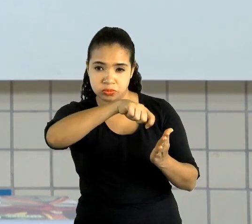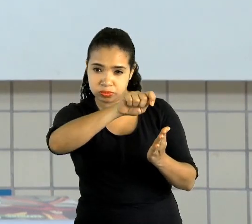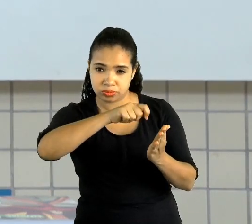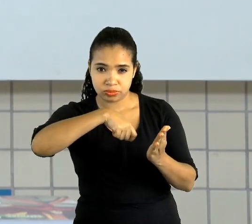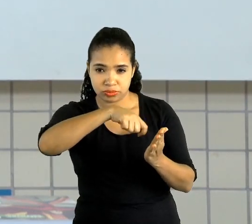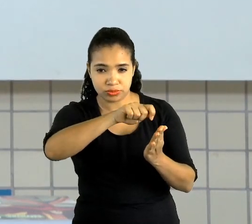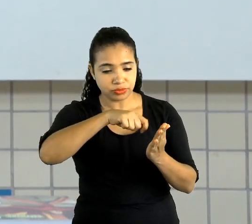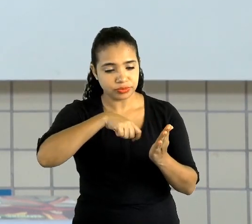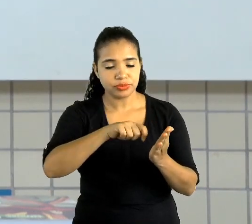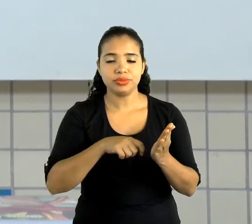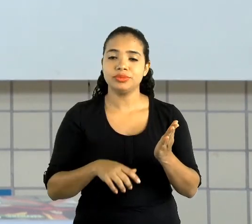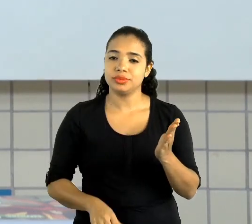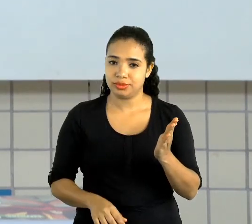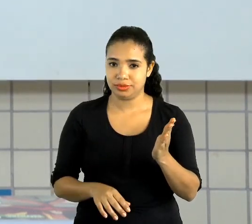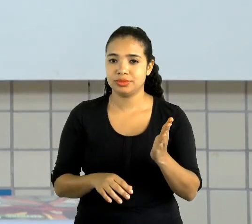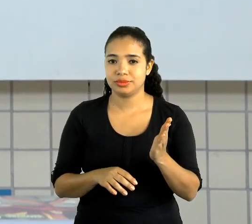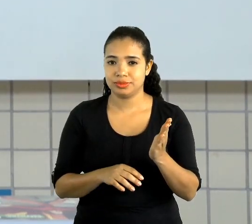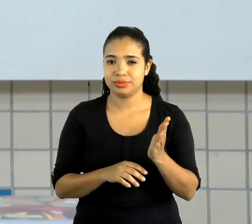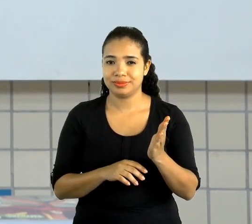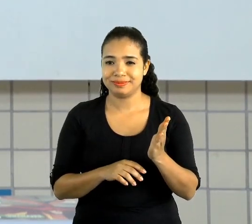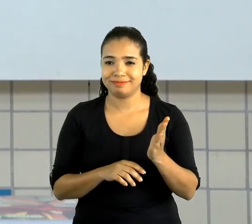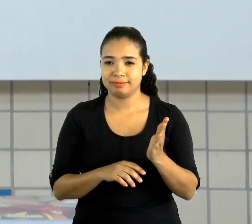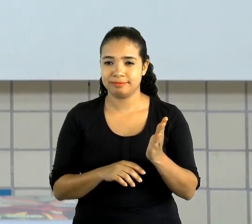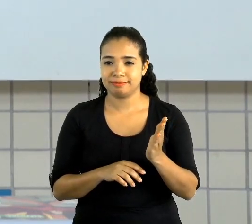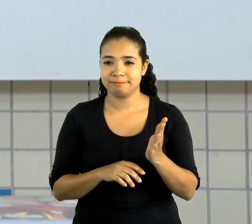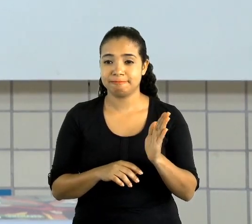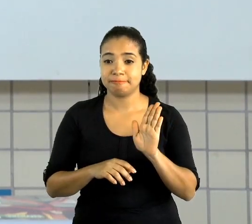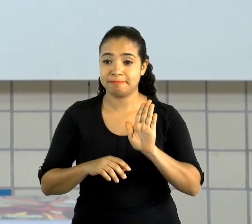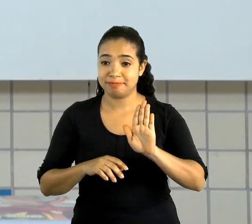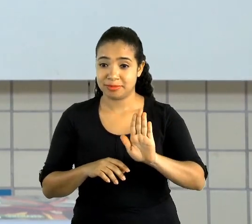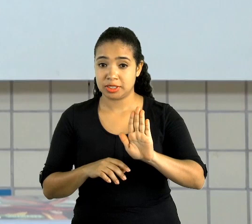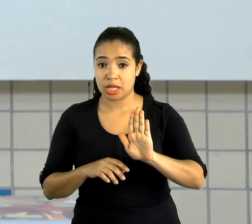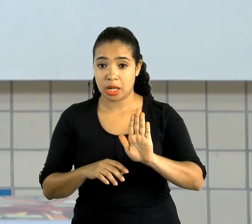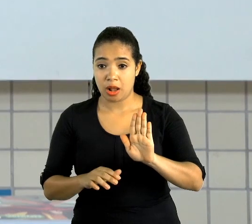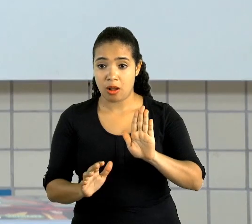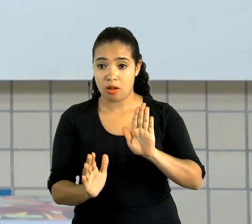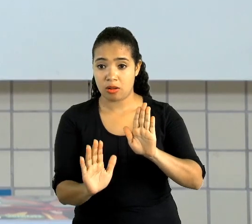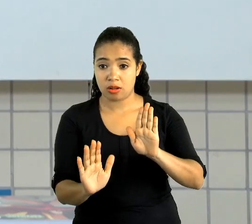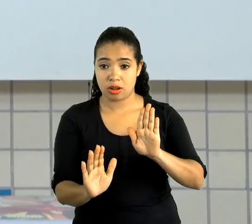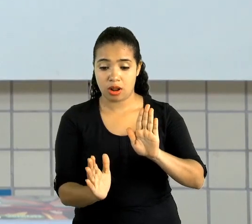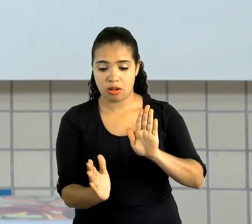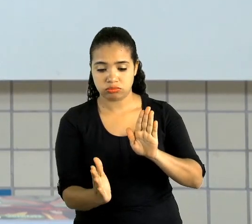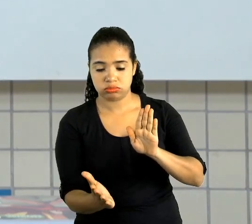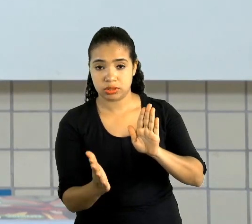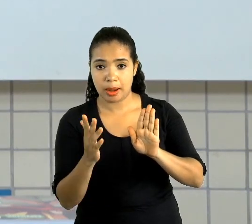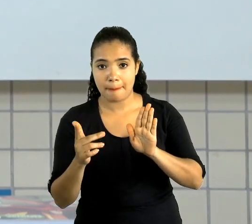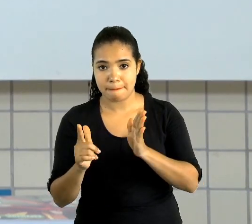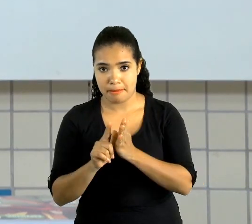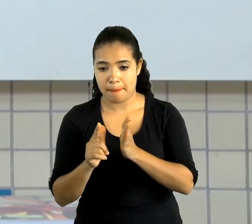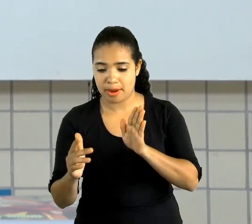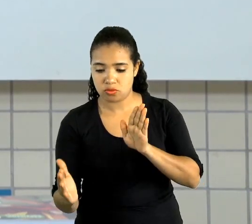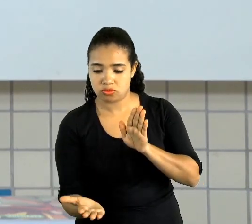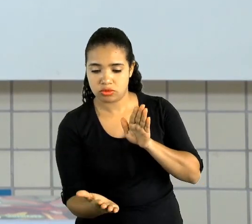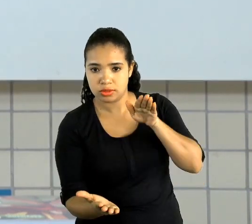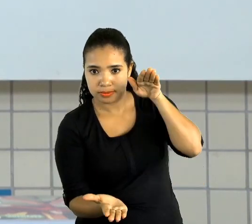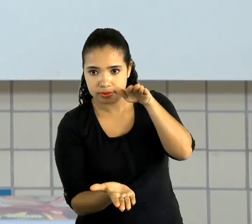laterais e coloca no papel, ó.